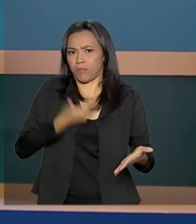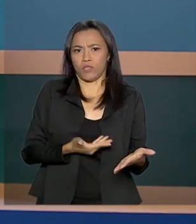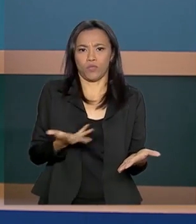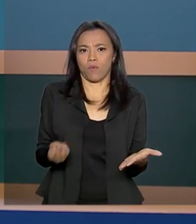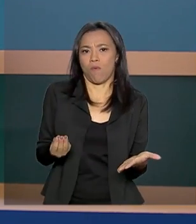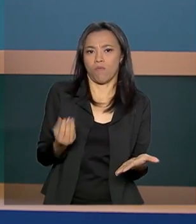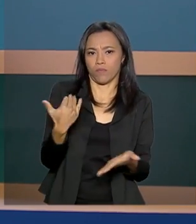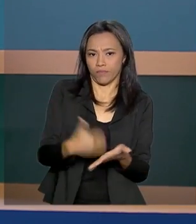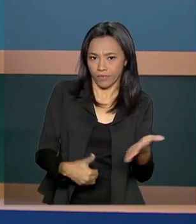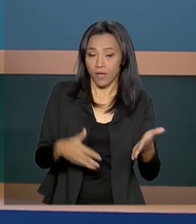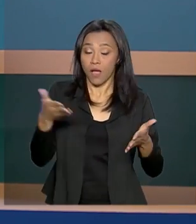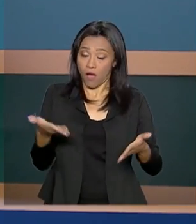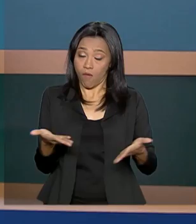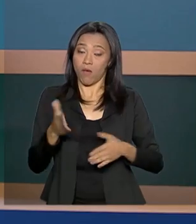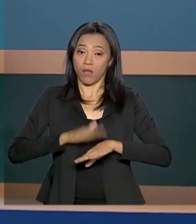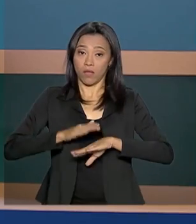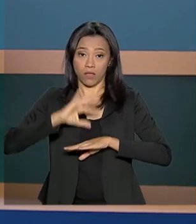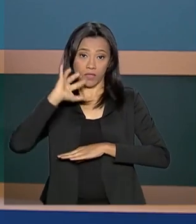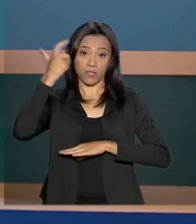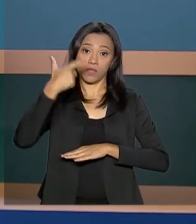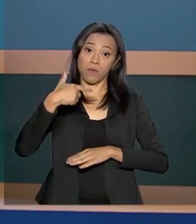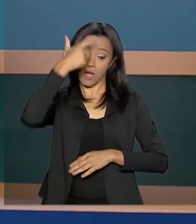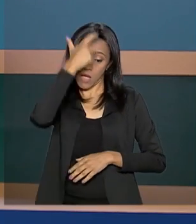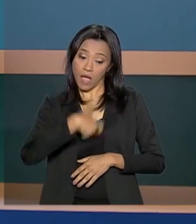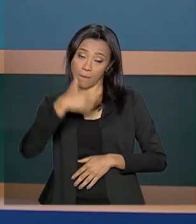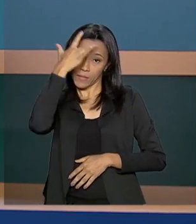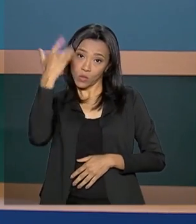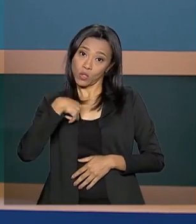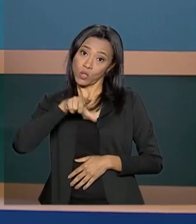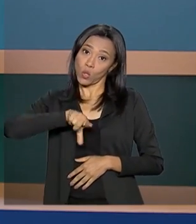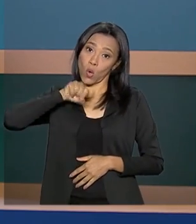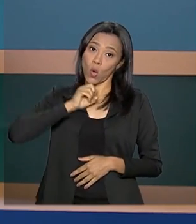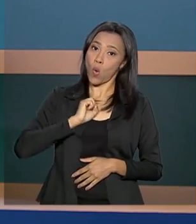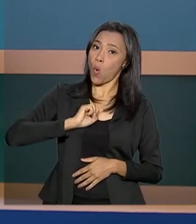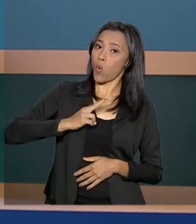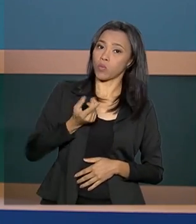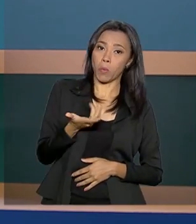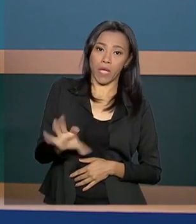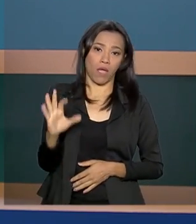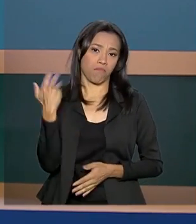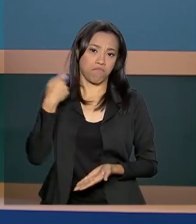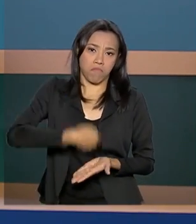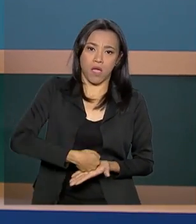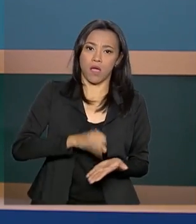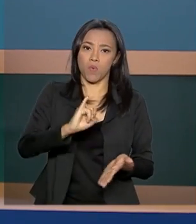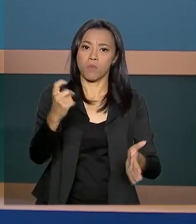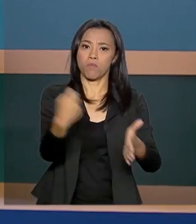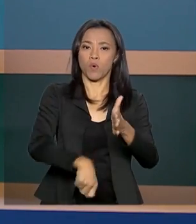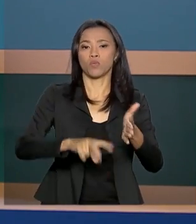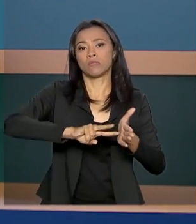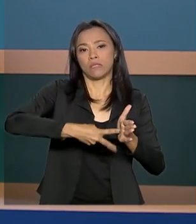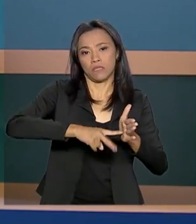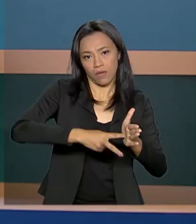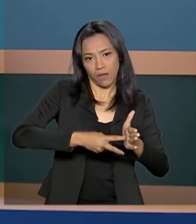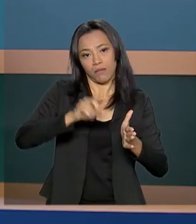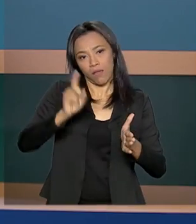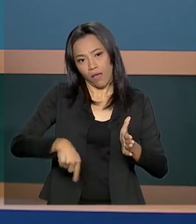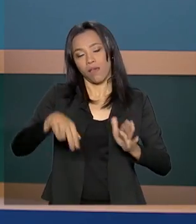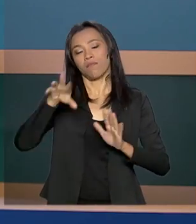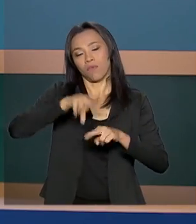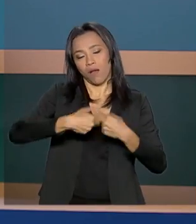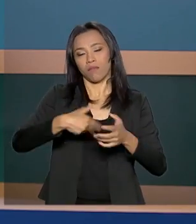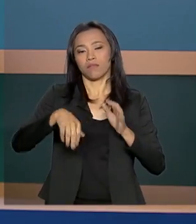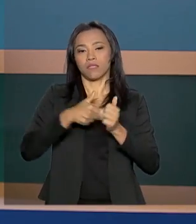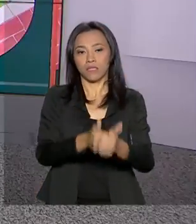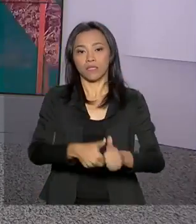Com a decisão, a partir de agora, cabe ao trabalhador escolher se quer ou não pagar o imposto sindical. A norma foi instituída pela reforma